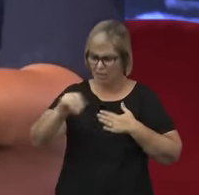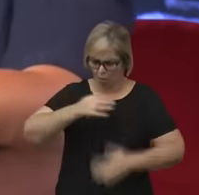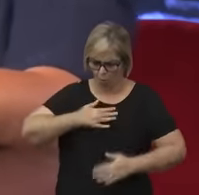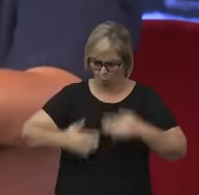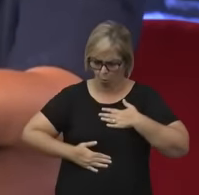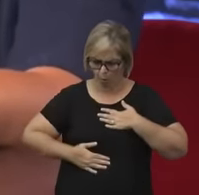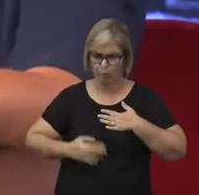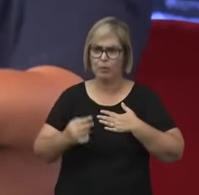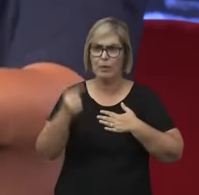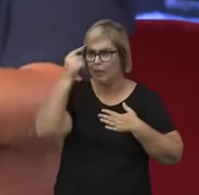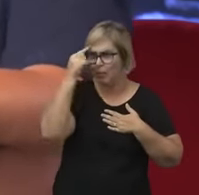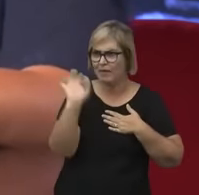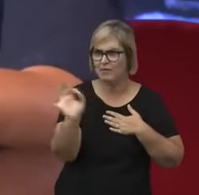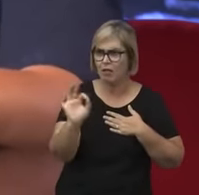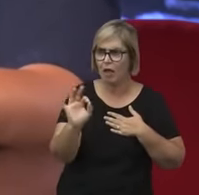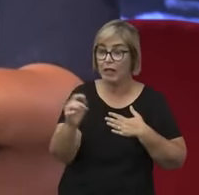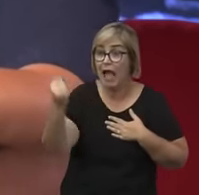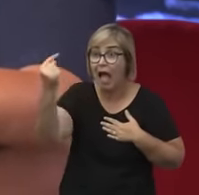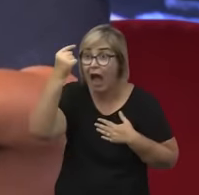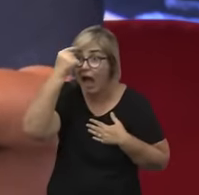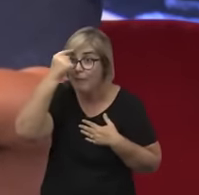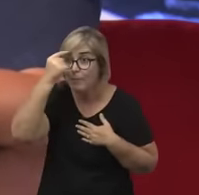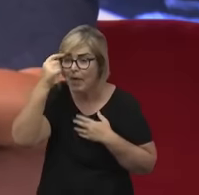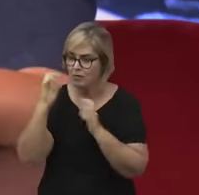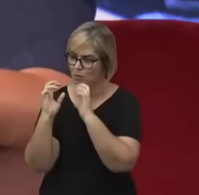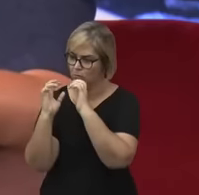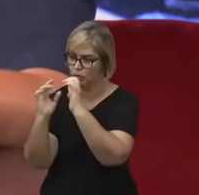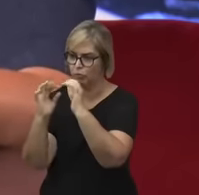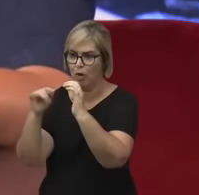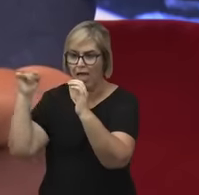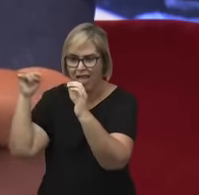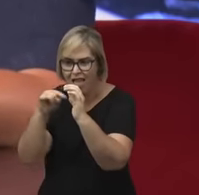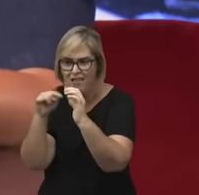eu tenho uma libertação, uma liberdade, né?